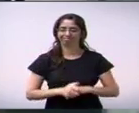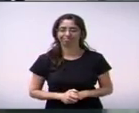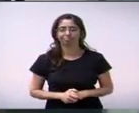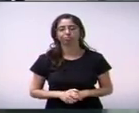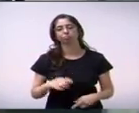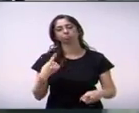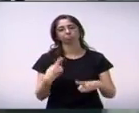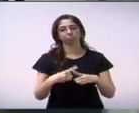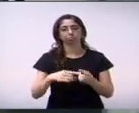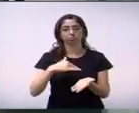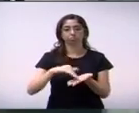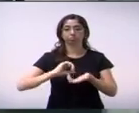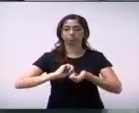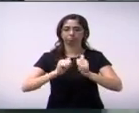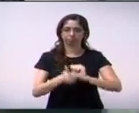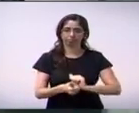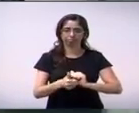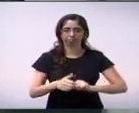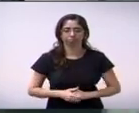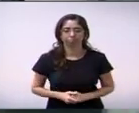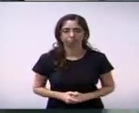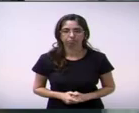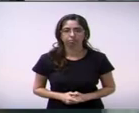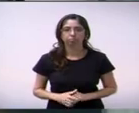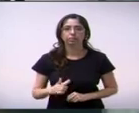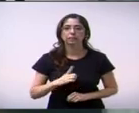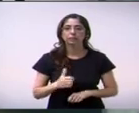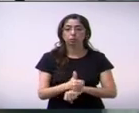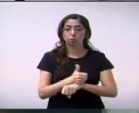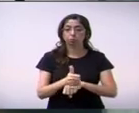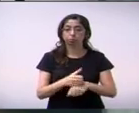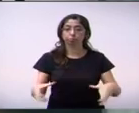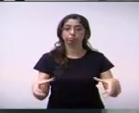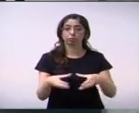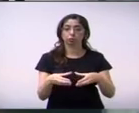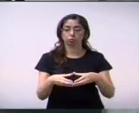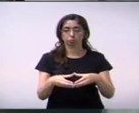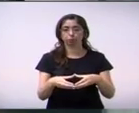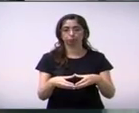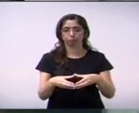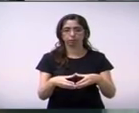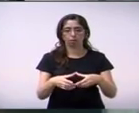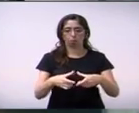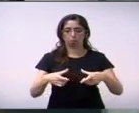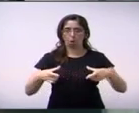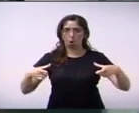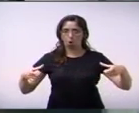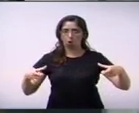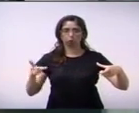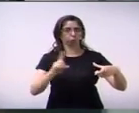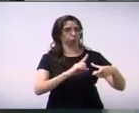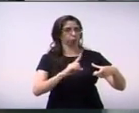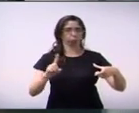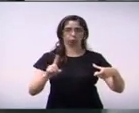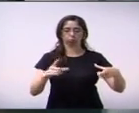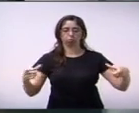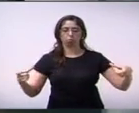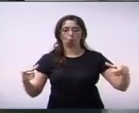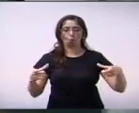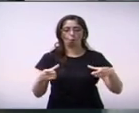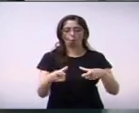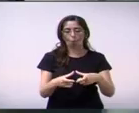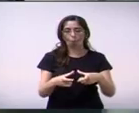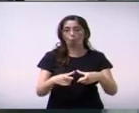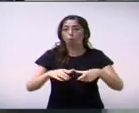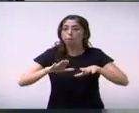Secretaria, eles têm um corpo de funcionários bastante reduzido, mas nem por isso eles estão deixando de ter